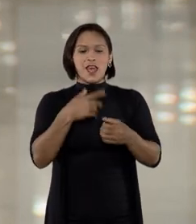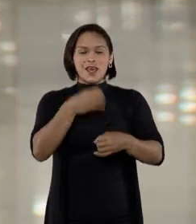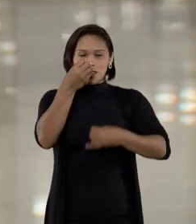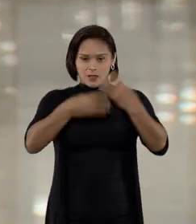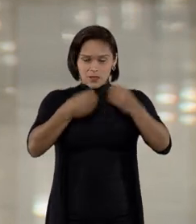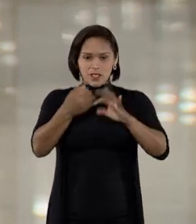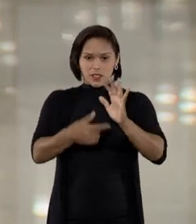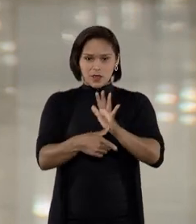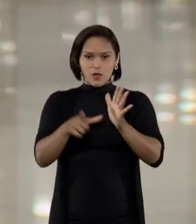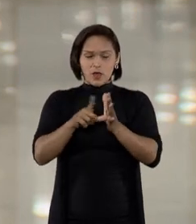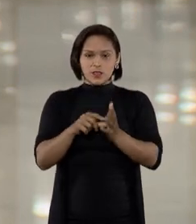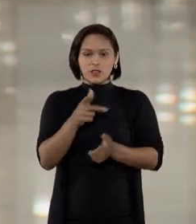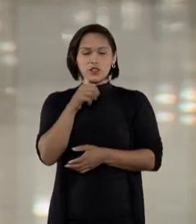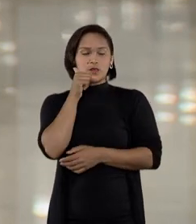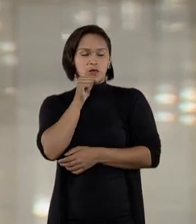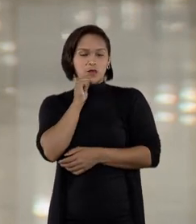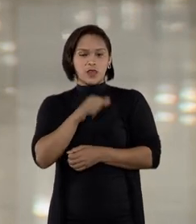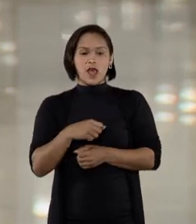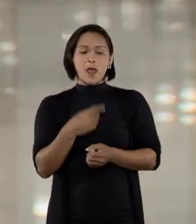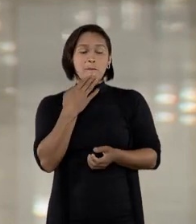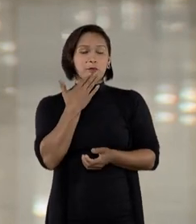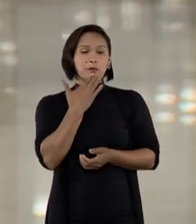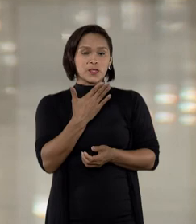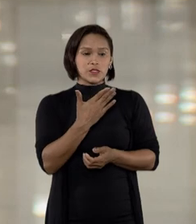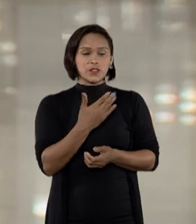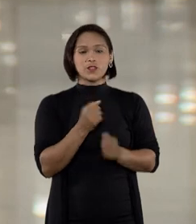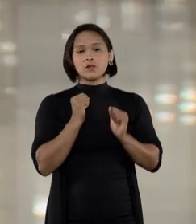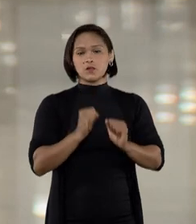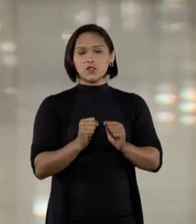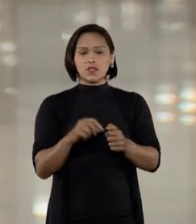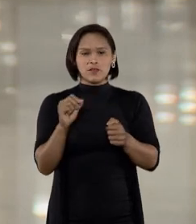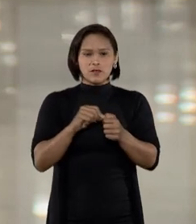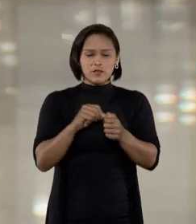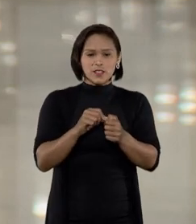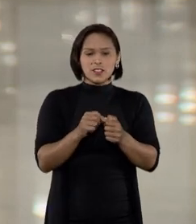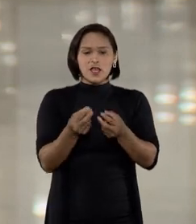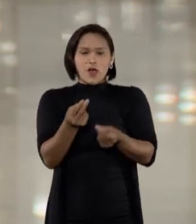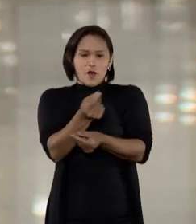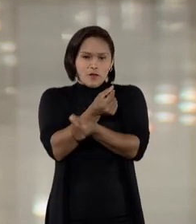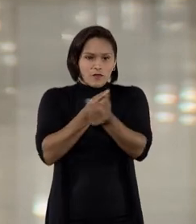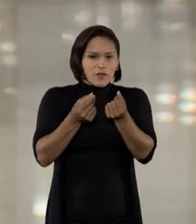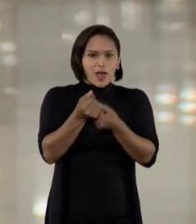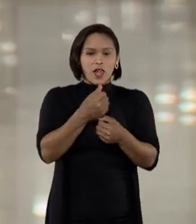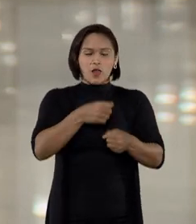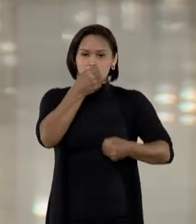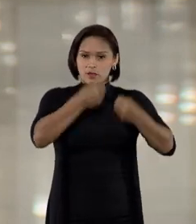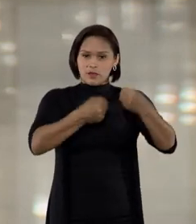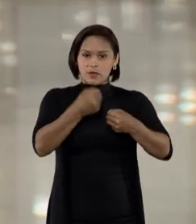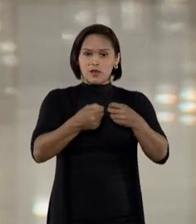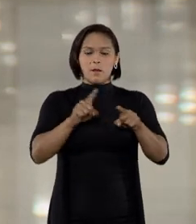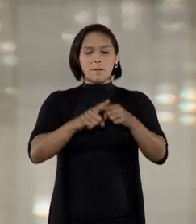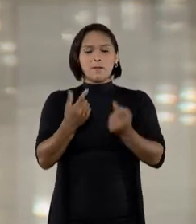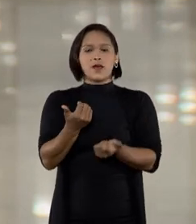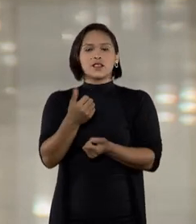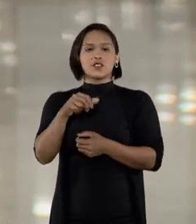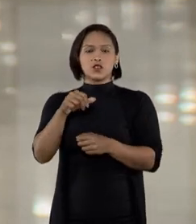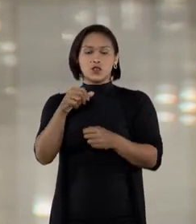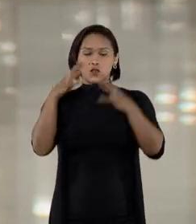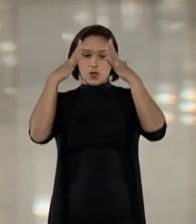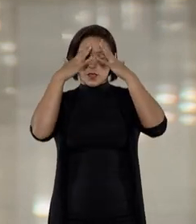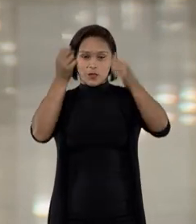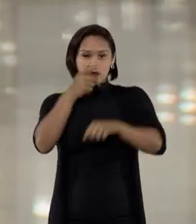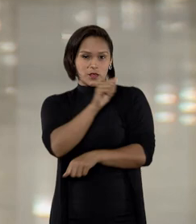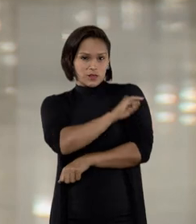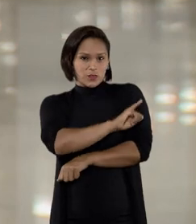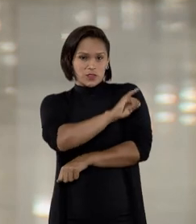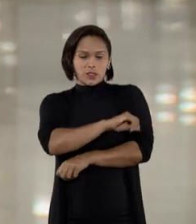espólio de uma mulher, então, exigiu que a instituição fizesse a prestação de contas da venda do veículo. Mas o Tribunal de Justiça